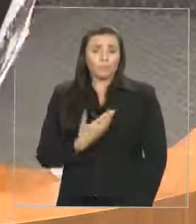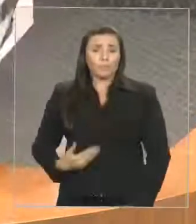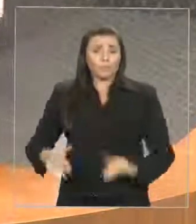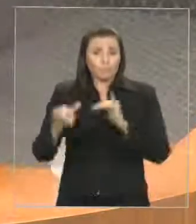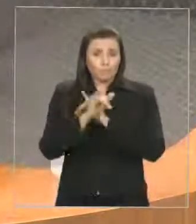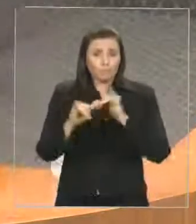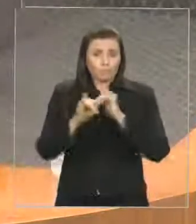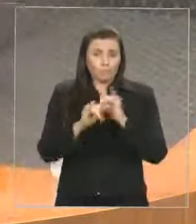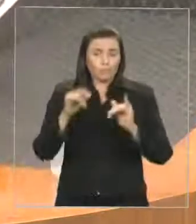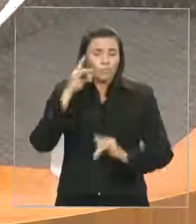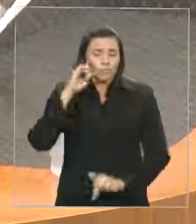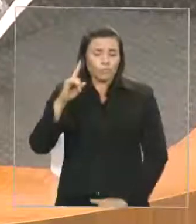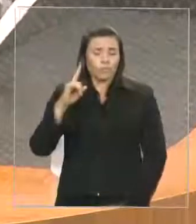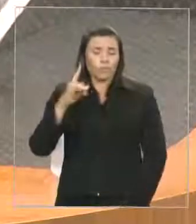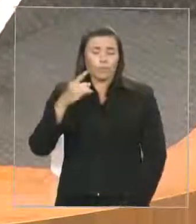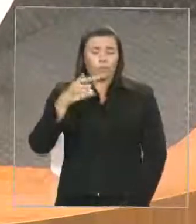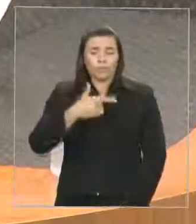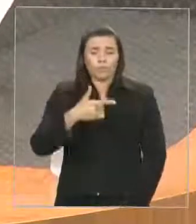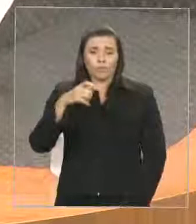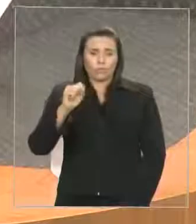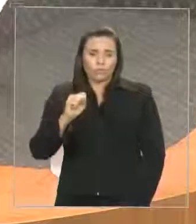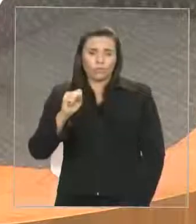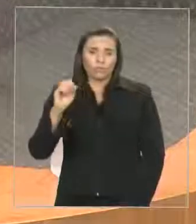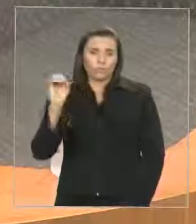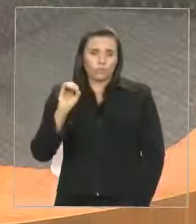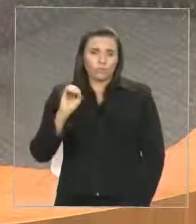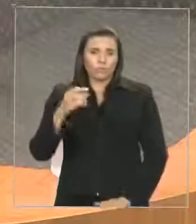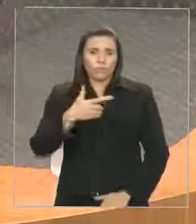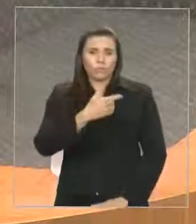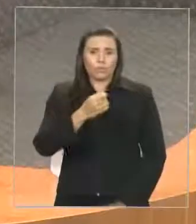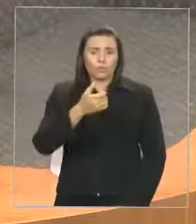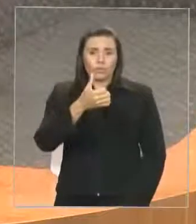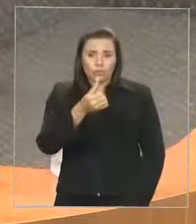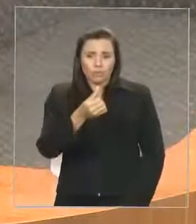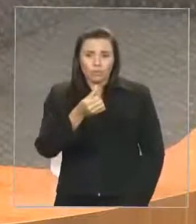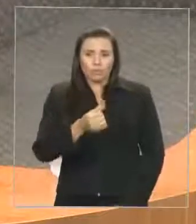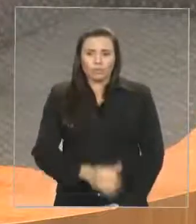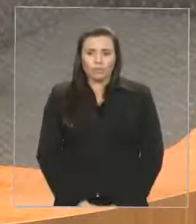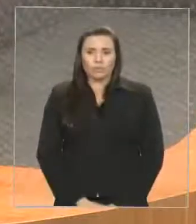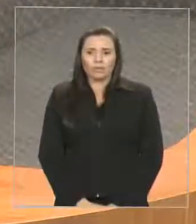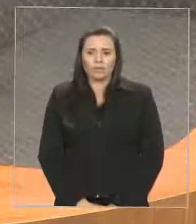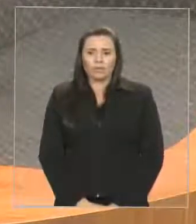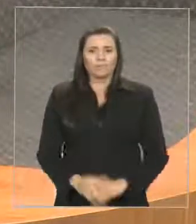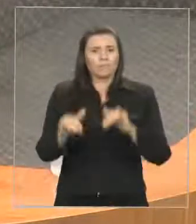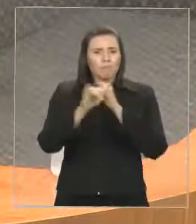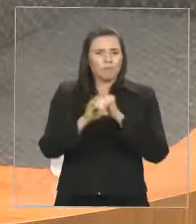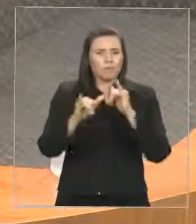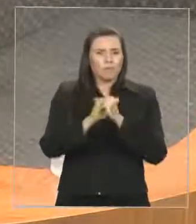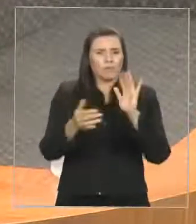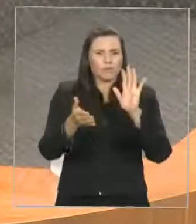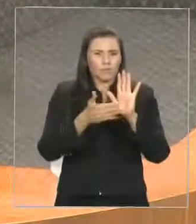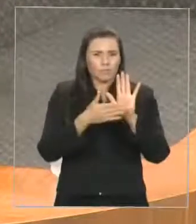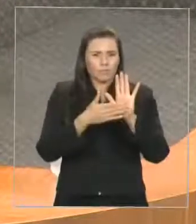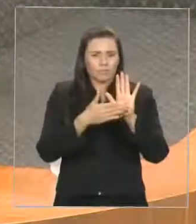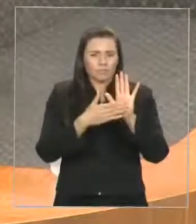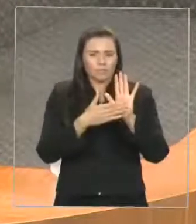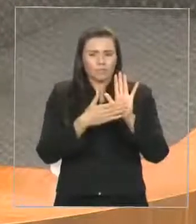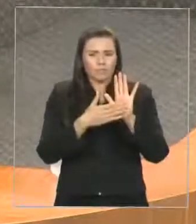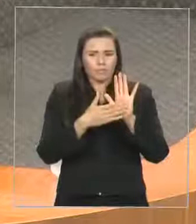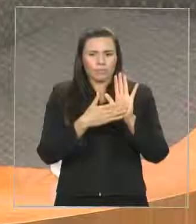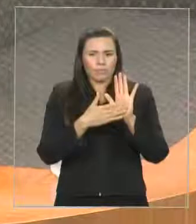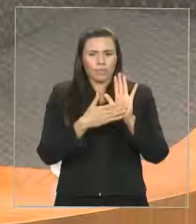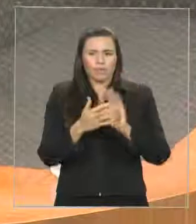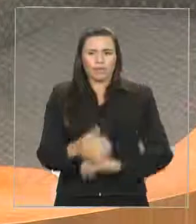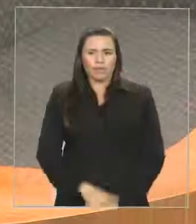no dia 28 de outubro de 2016, publicizada não só pelo Governo do Estado e pelas redes sociais de forma oficial,